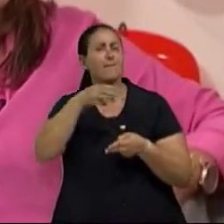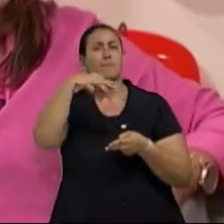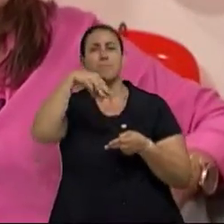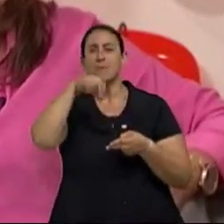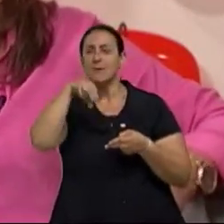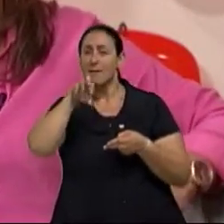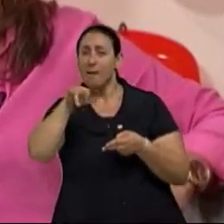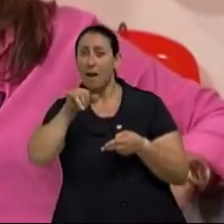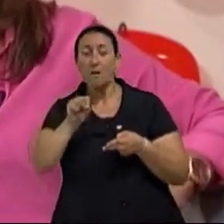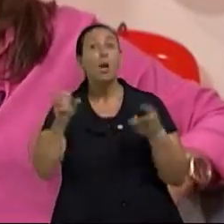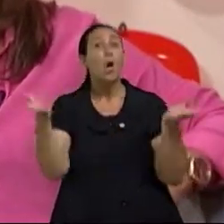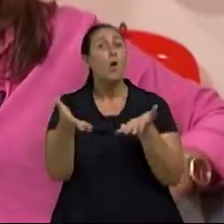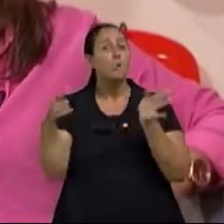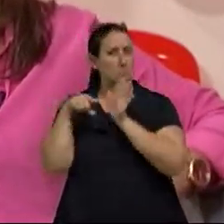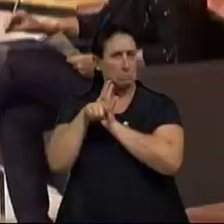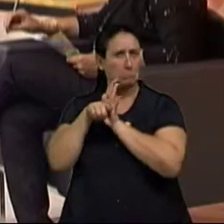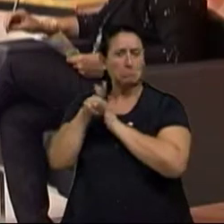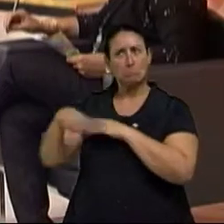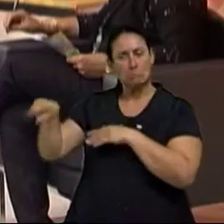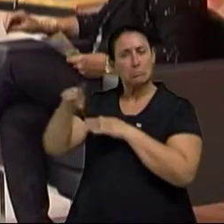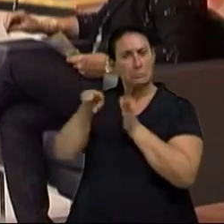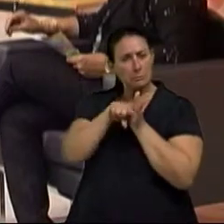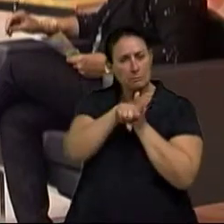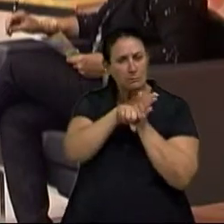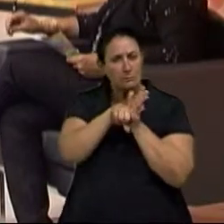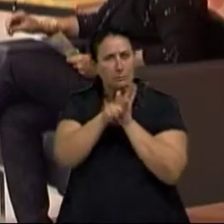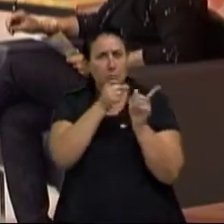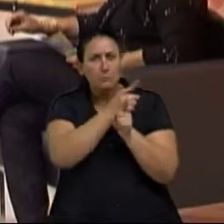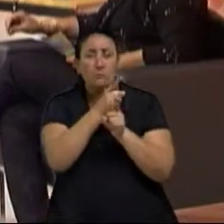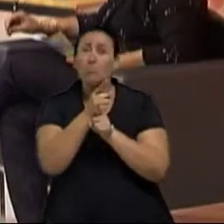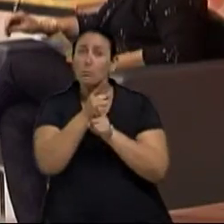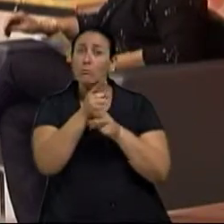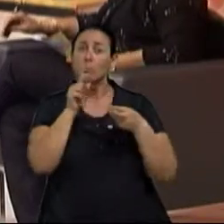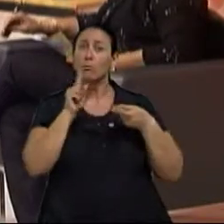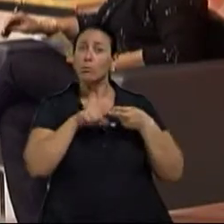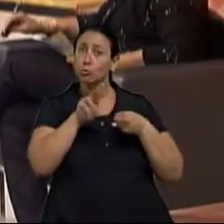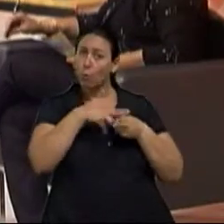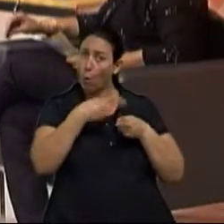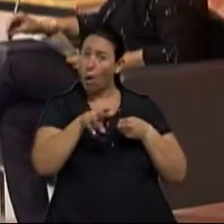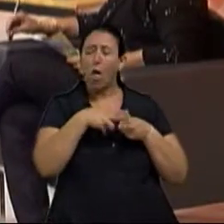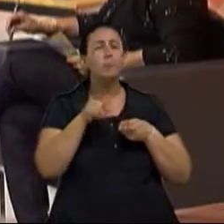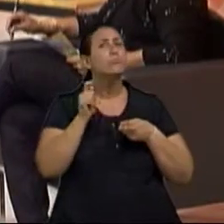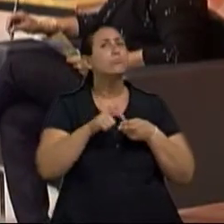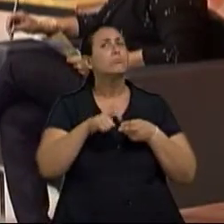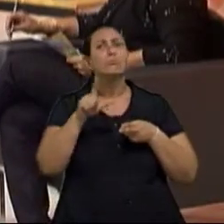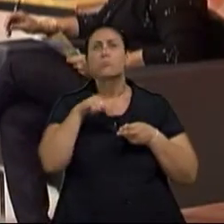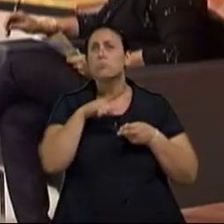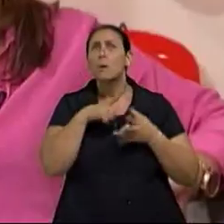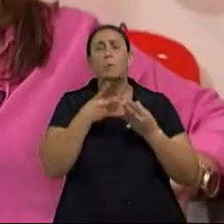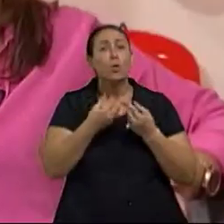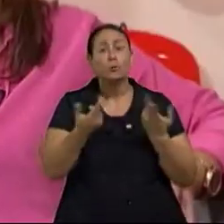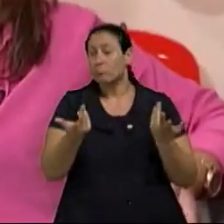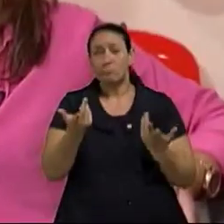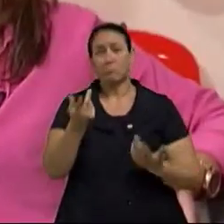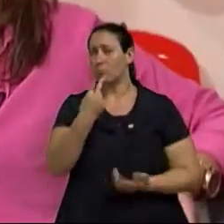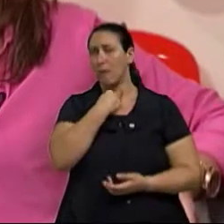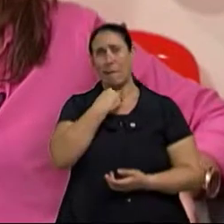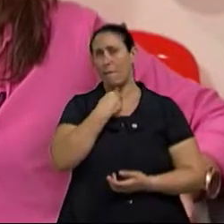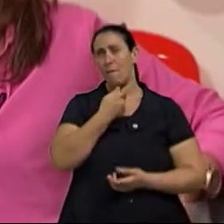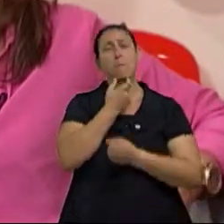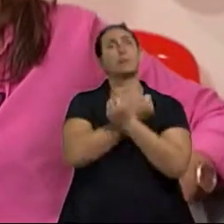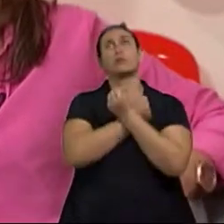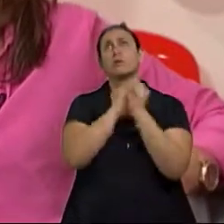descobriram, que são os flavonoides antioxidantes. Então, assim, é inegável que o